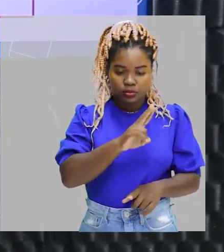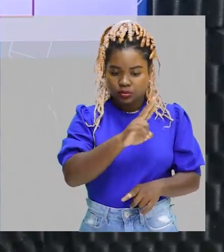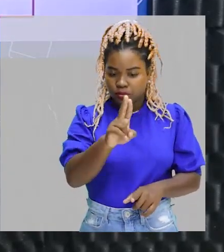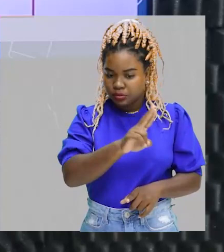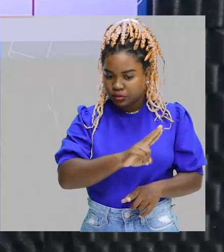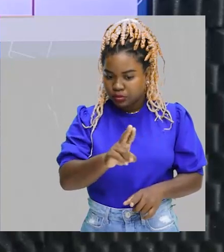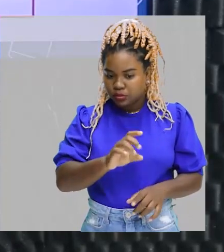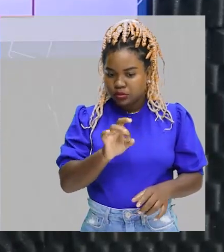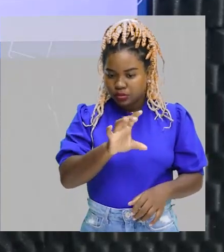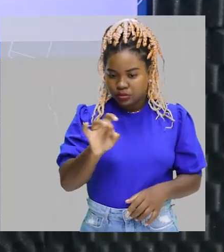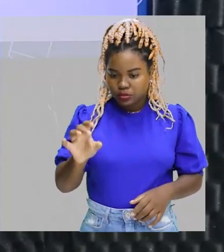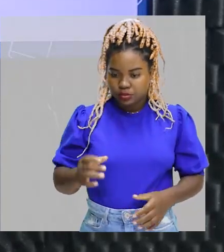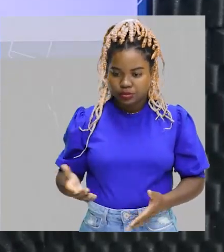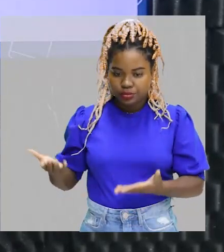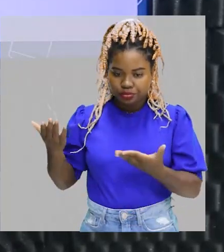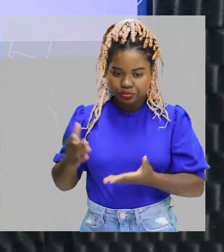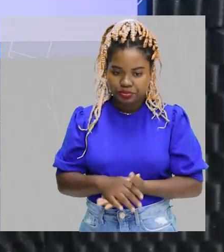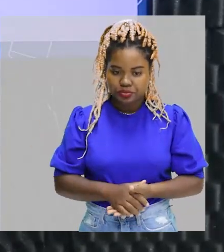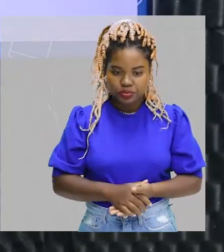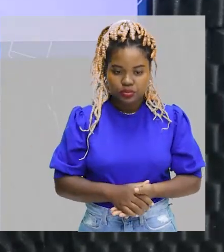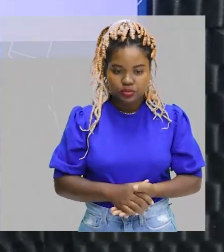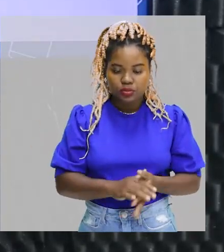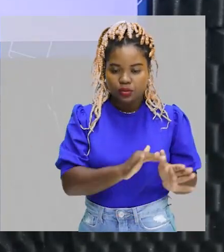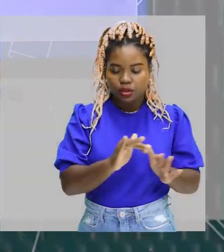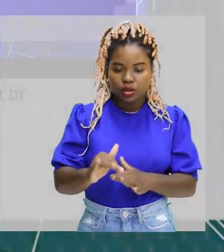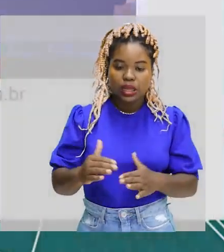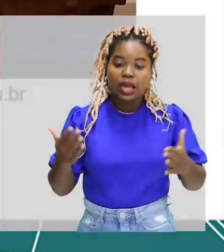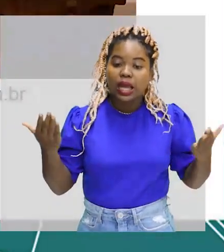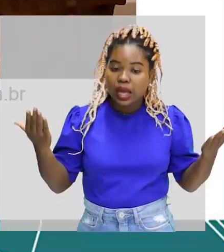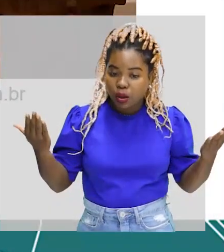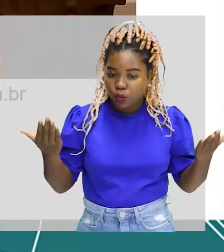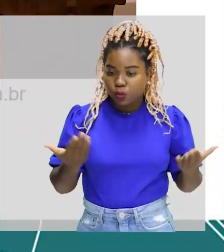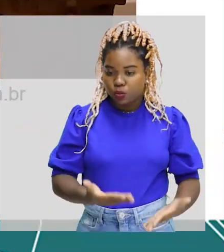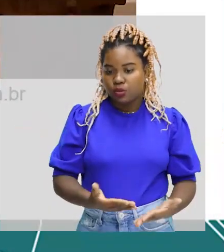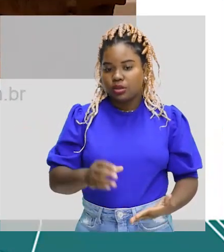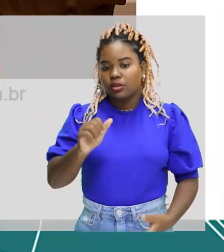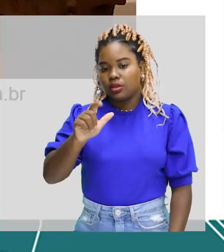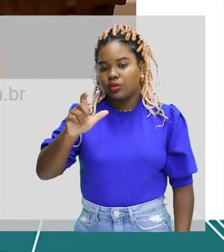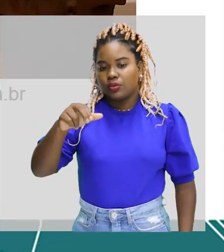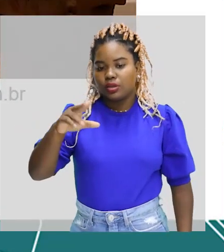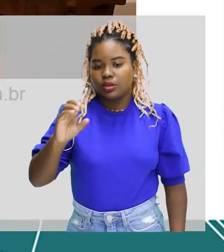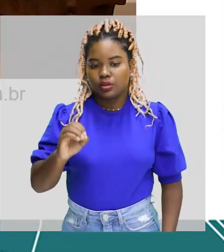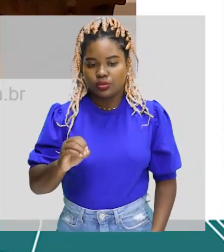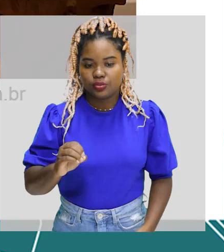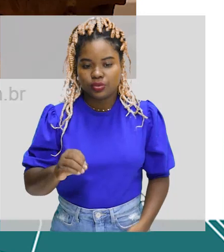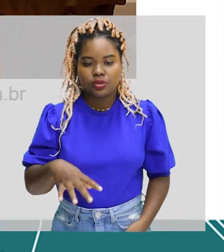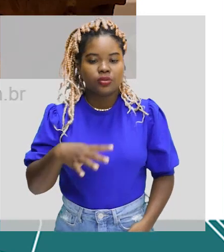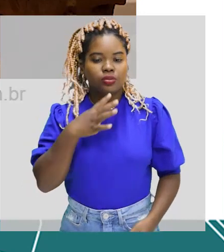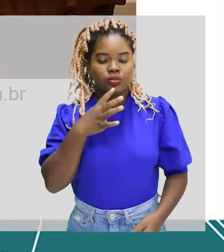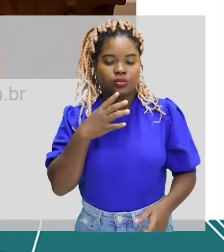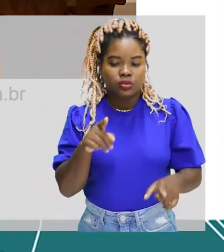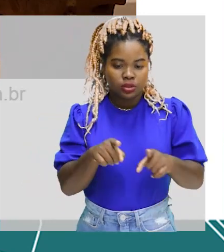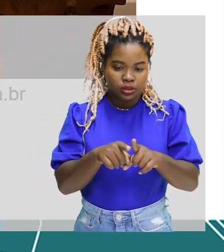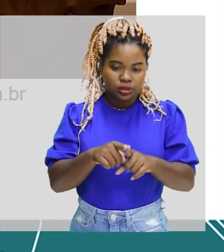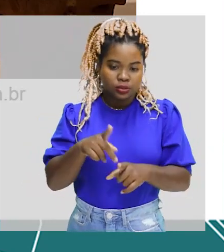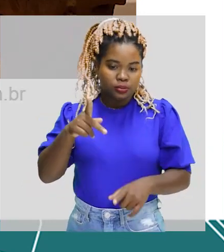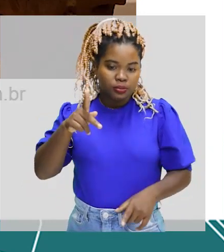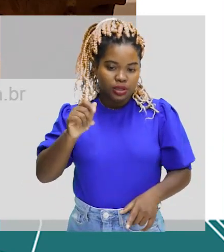hidrocarbonetos. Agora, vamos para os alcanos, também conhecidos como